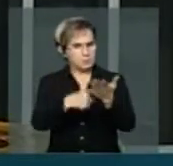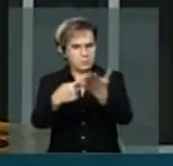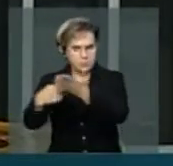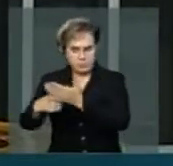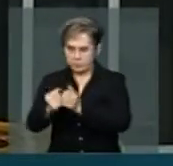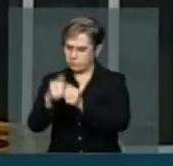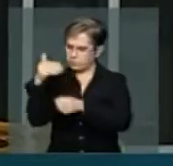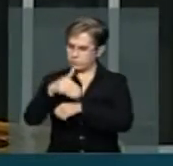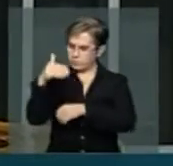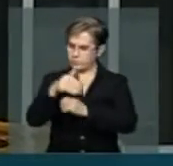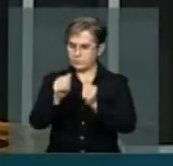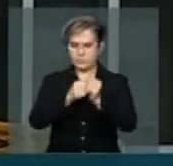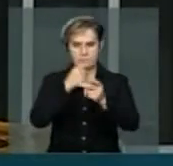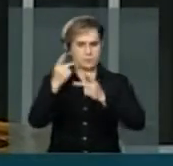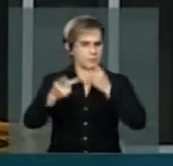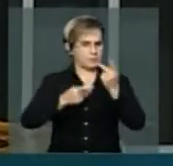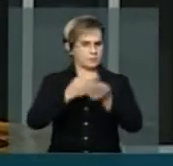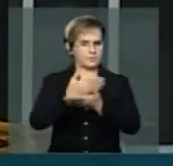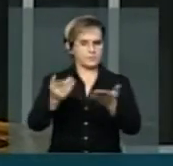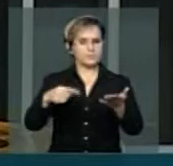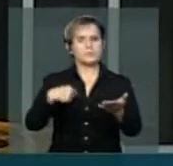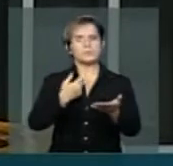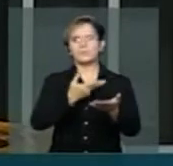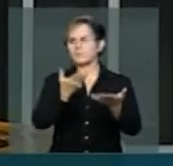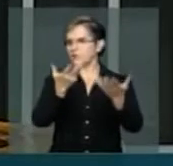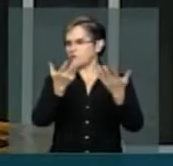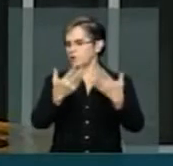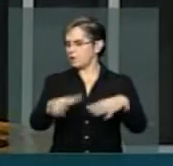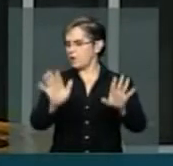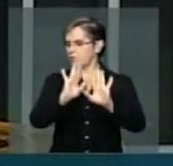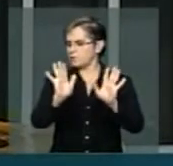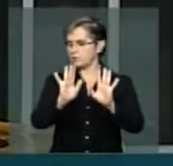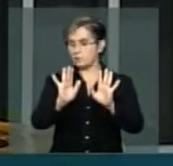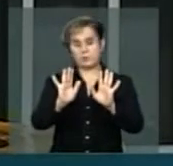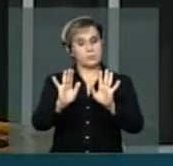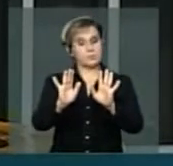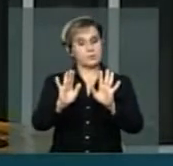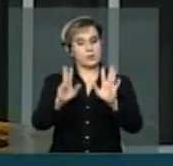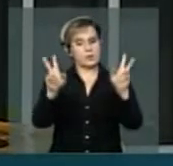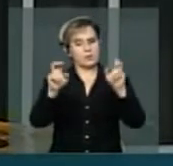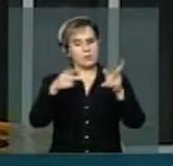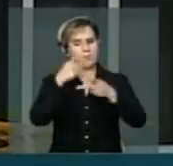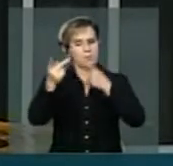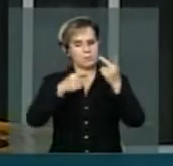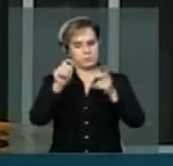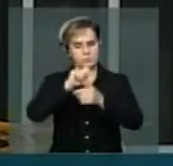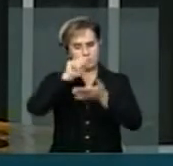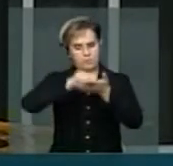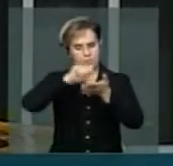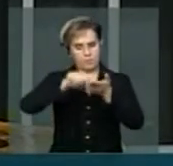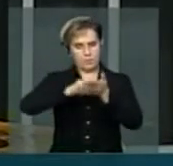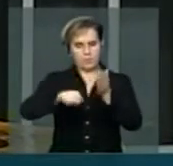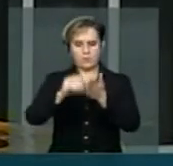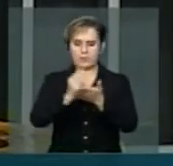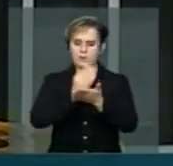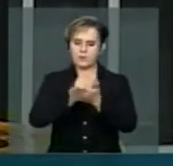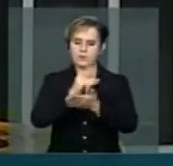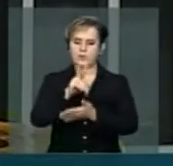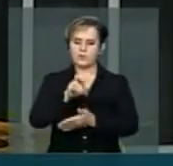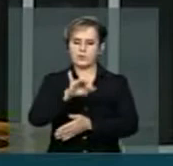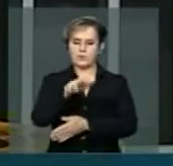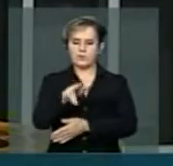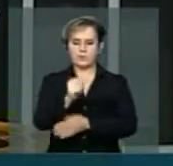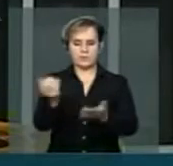e nós queremos repudiar esta matéria que saiu na Veja desta